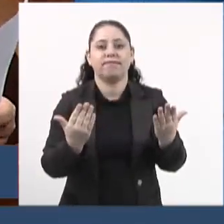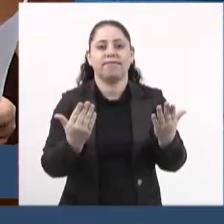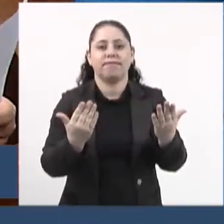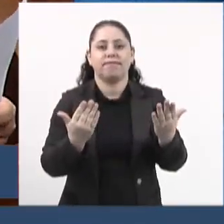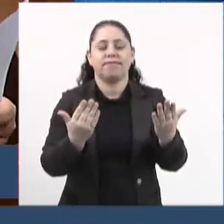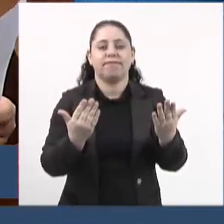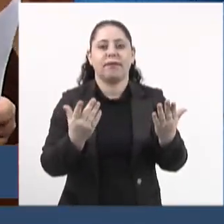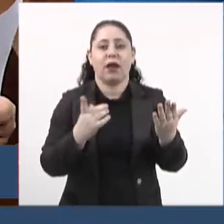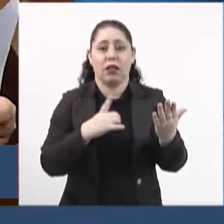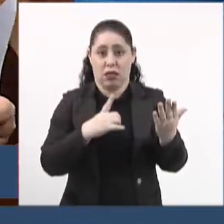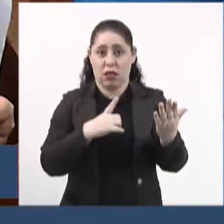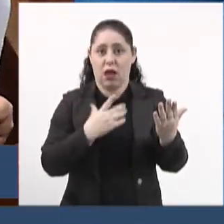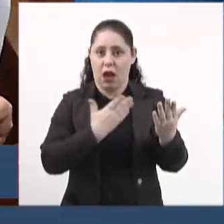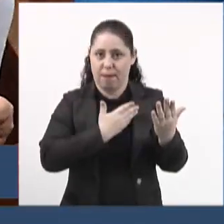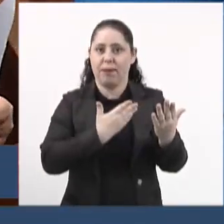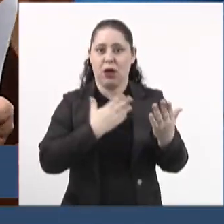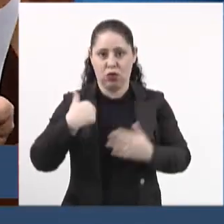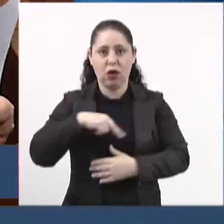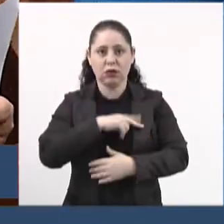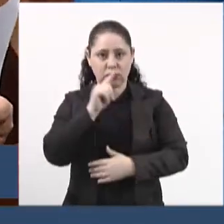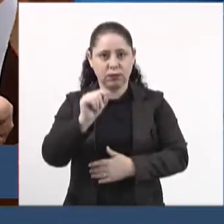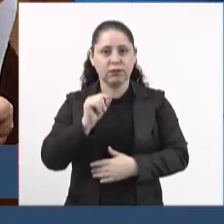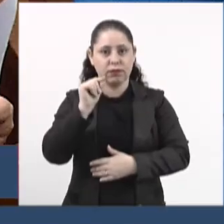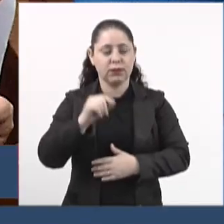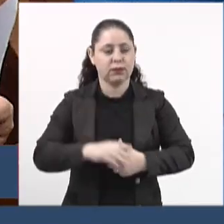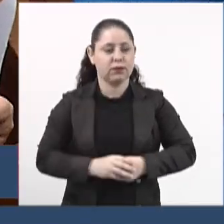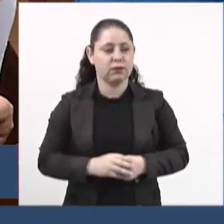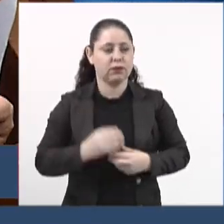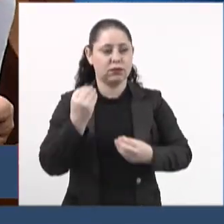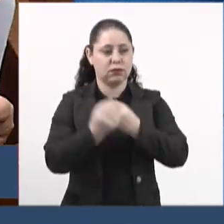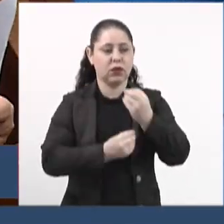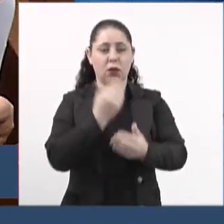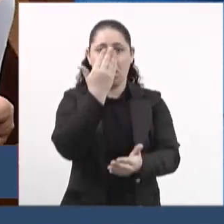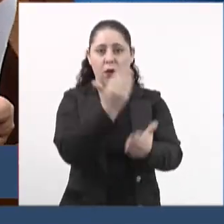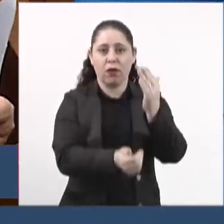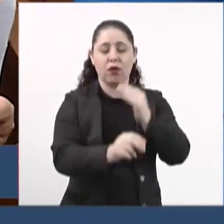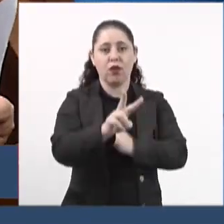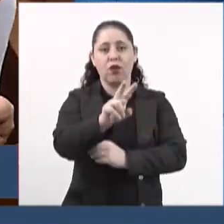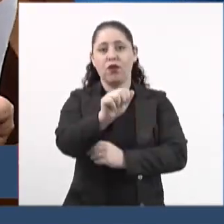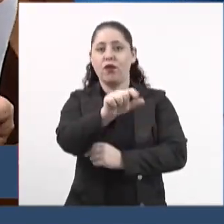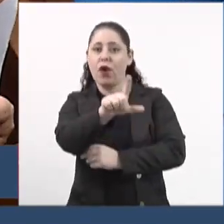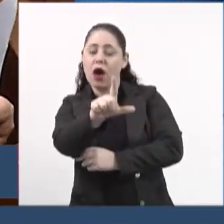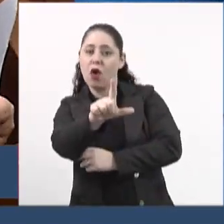Tem companheiros nossos, como a gente perdeu o Val,